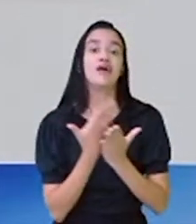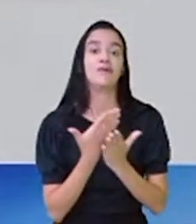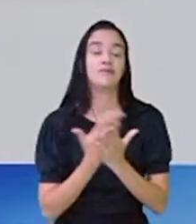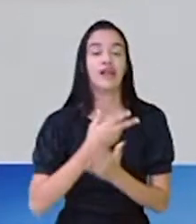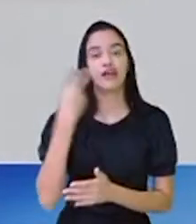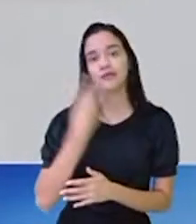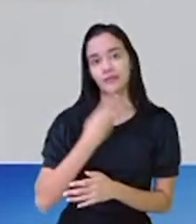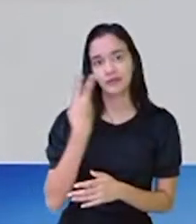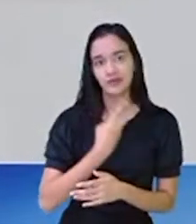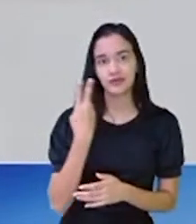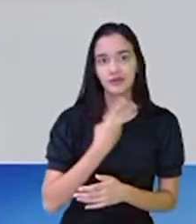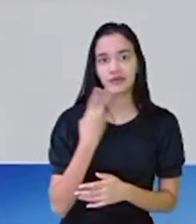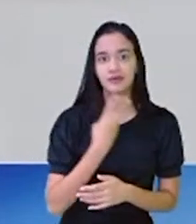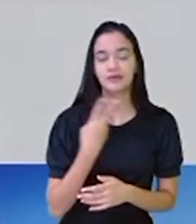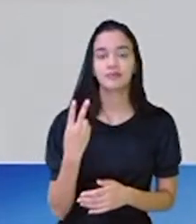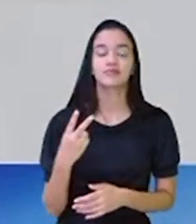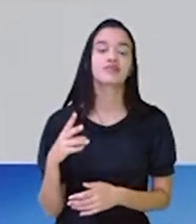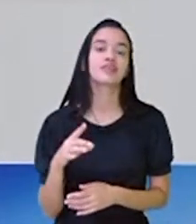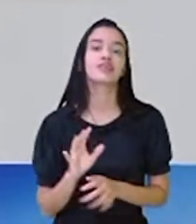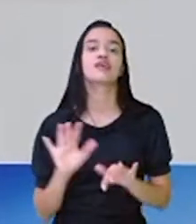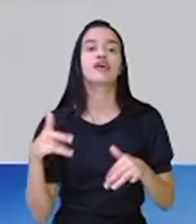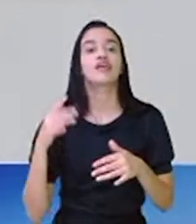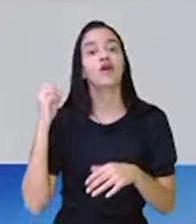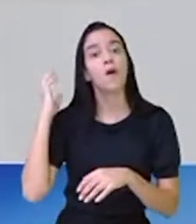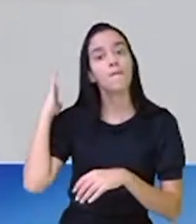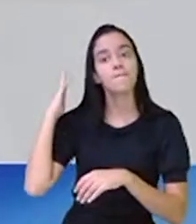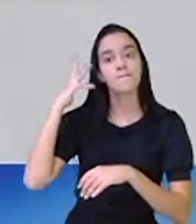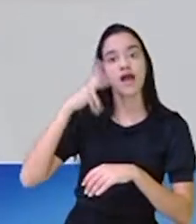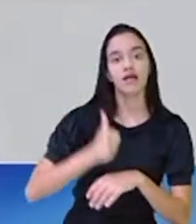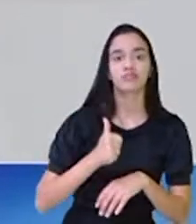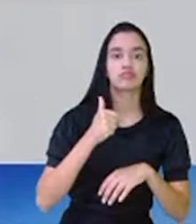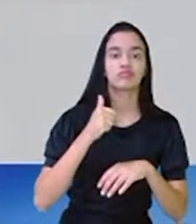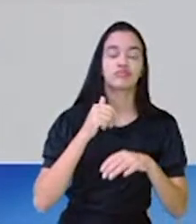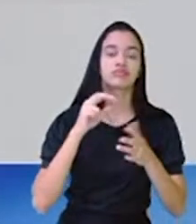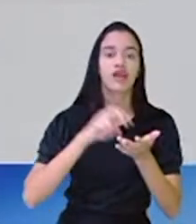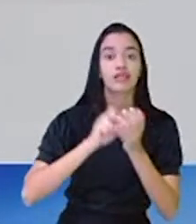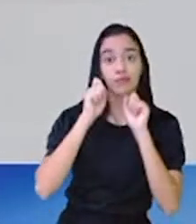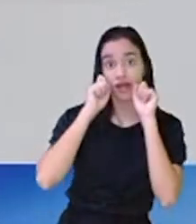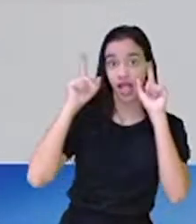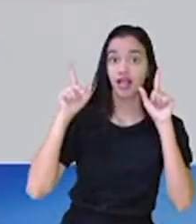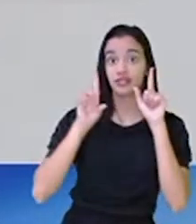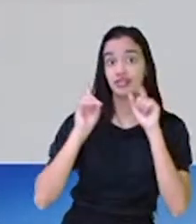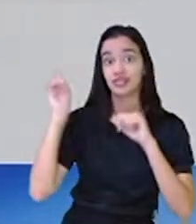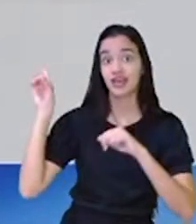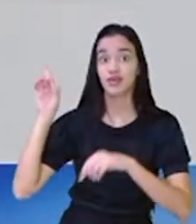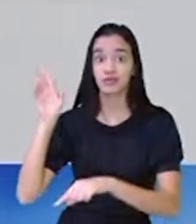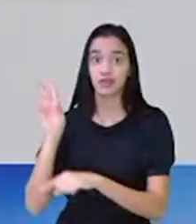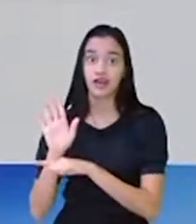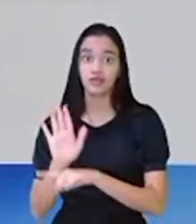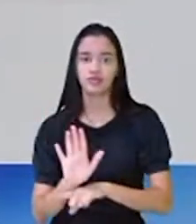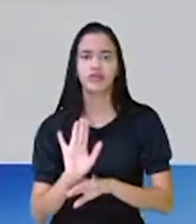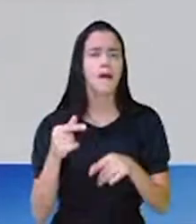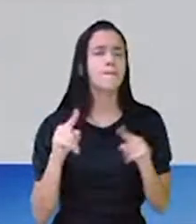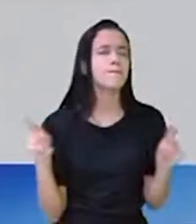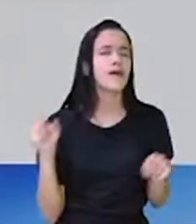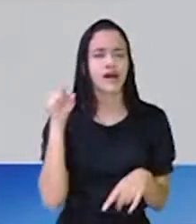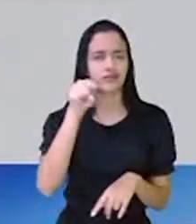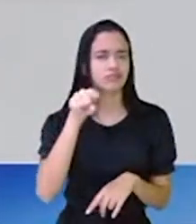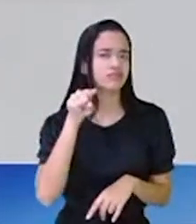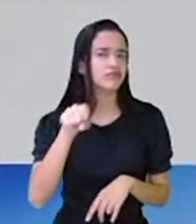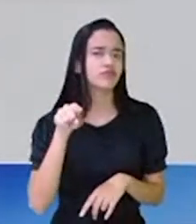populares. Deus ajuda quem cedo madruga, casa de ferreiro, espeto de pau. Mas e você?